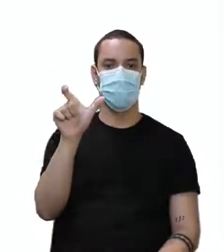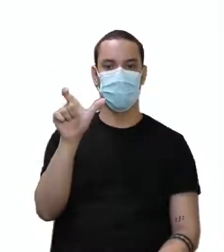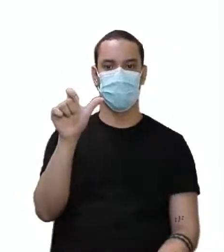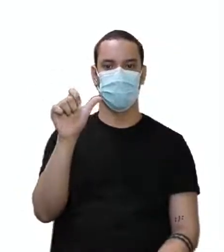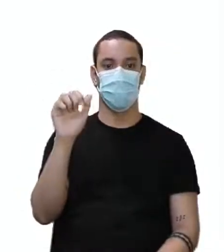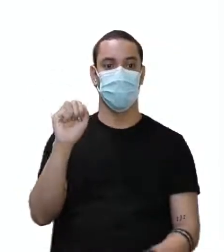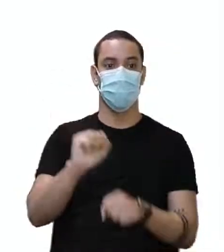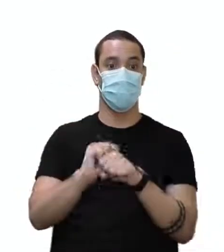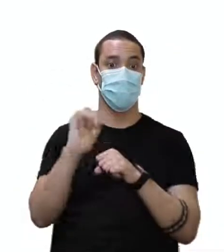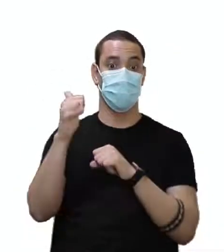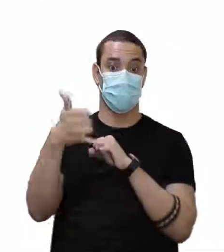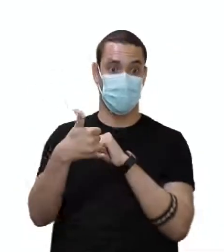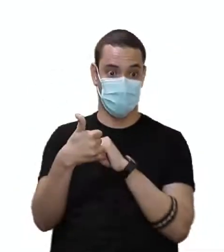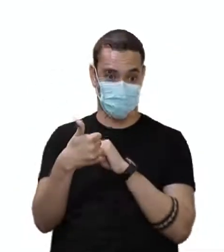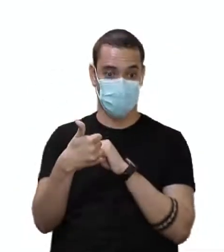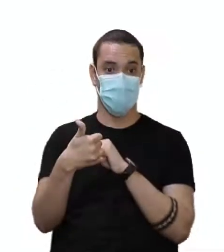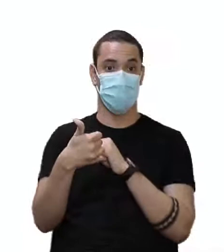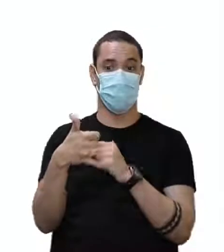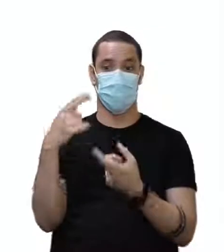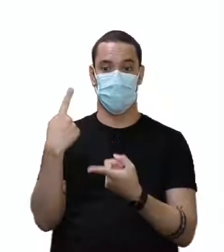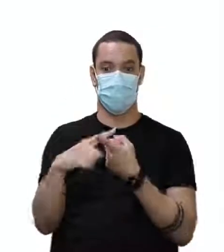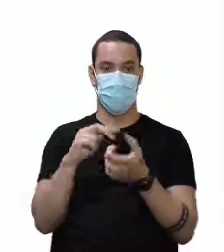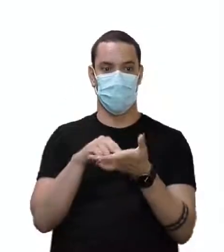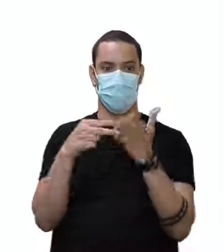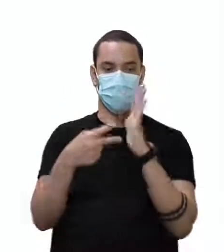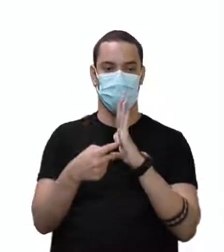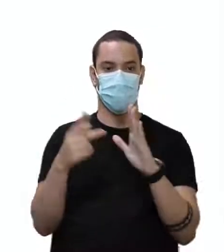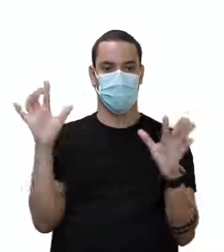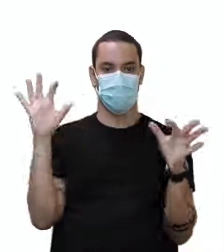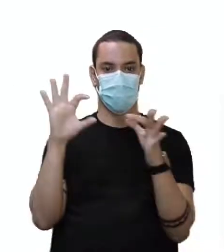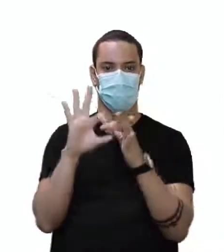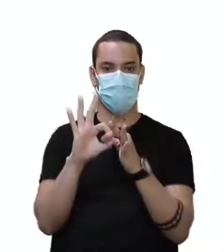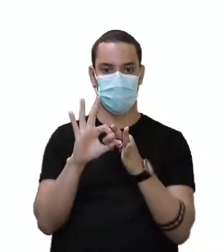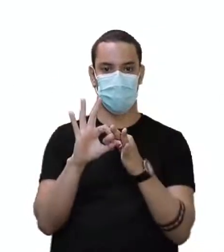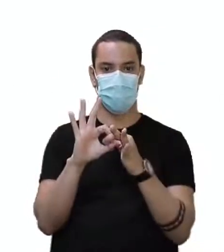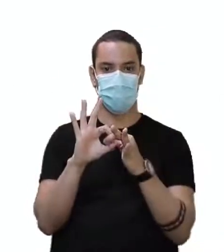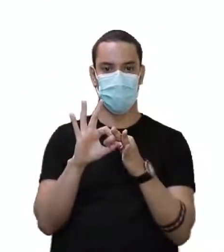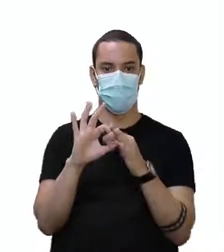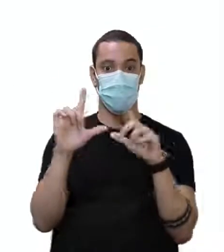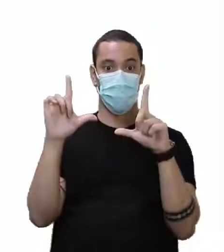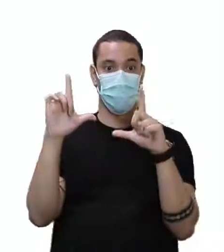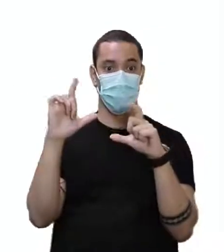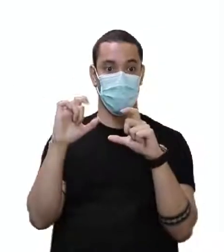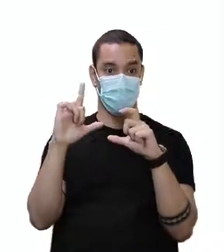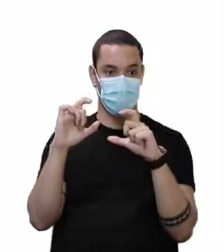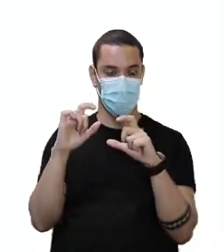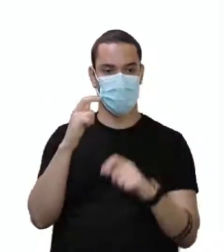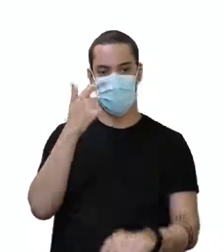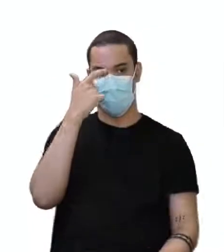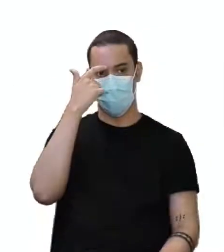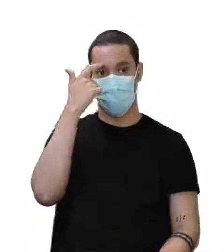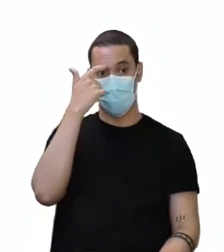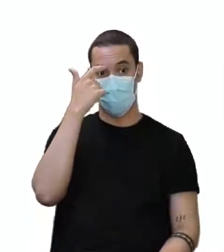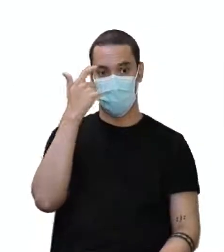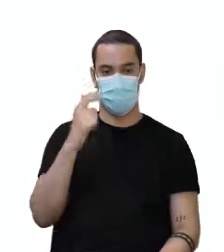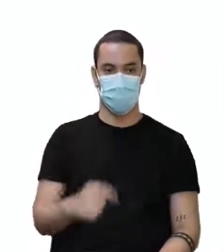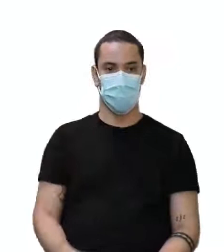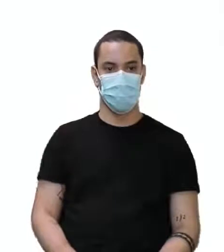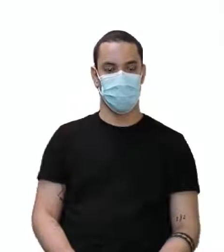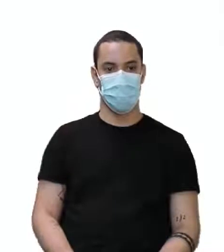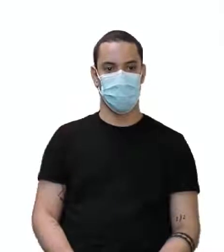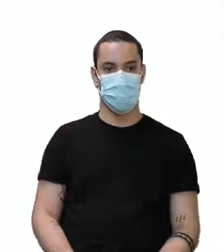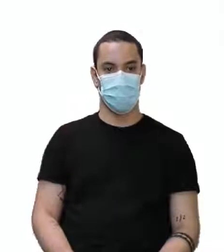adjetivo aí. Por quê? Porque ele vai caracterizar a palavra picture, que significa foto. Então, how good.